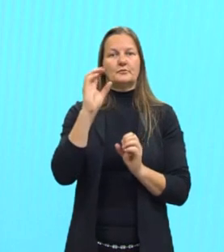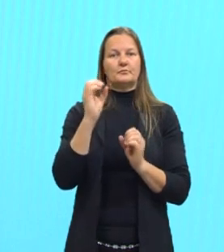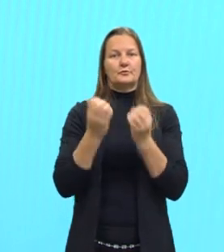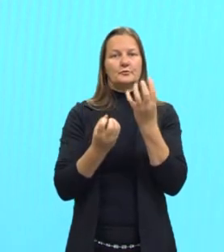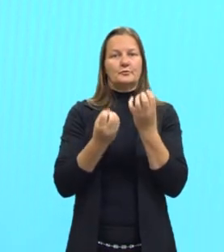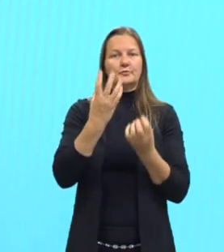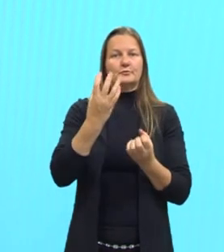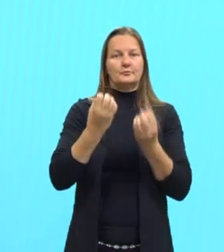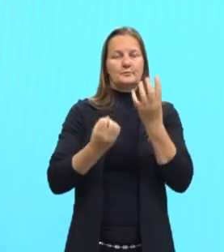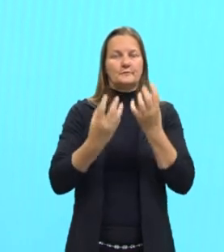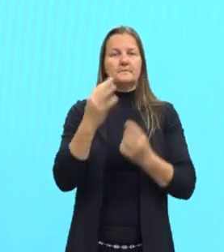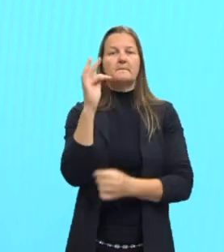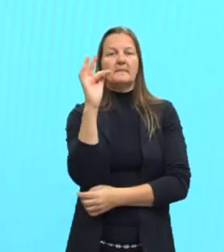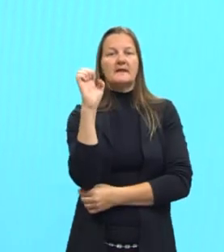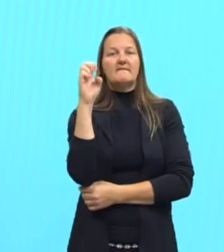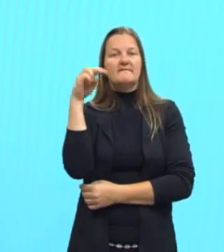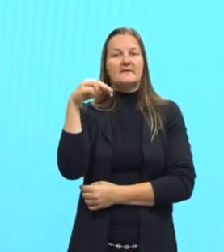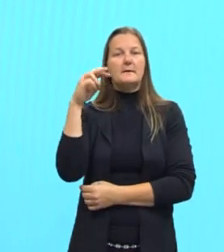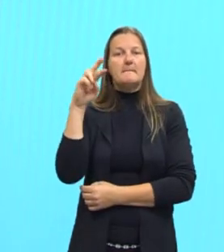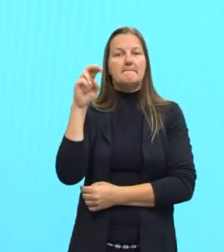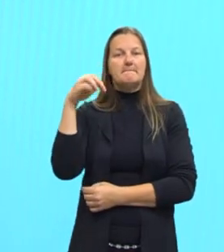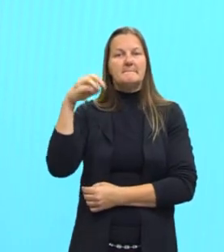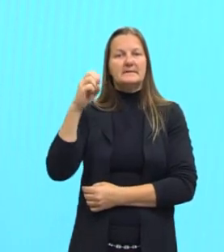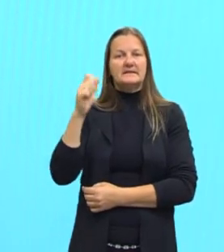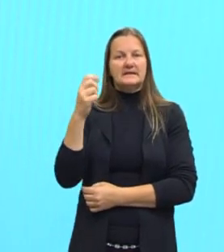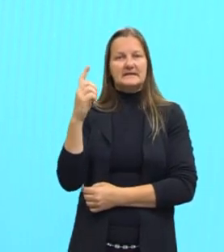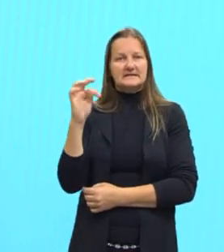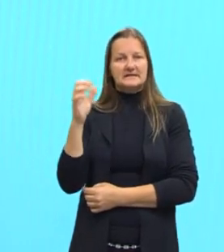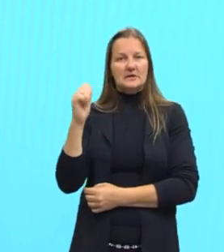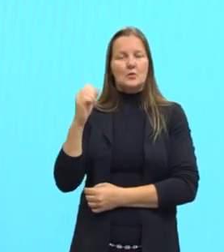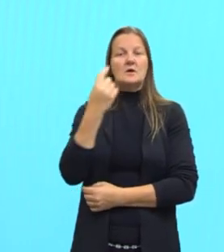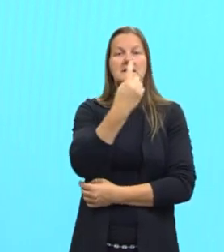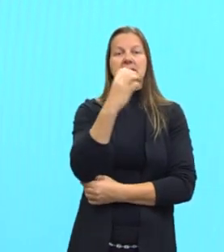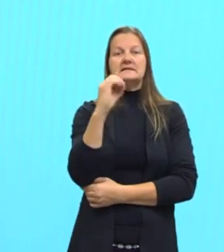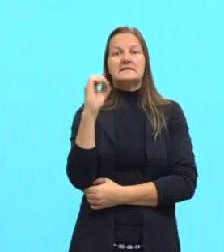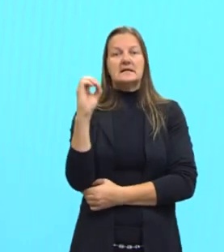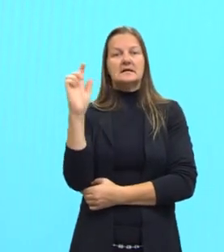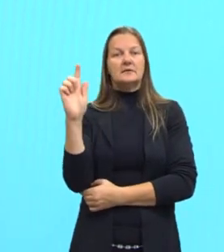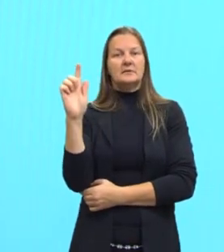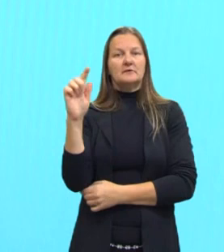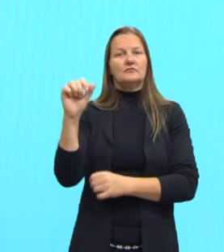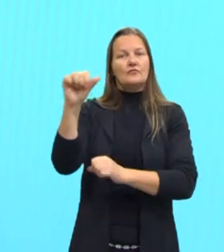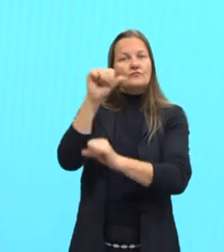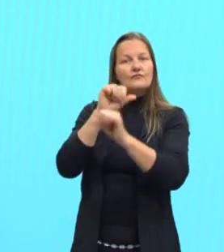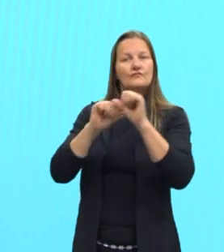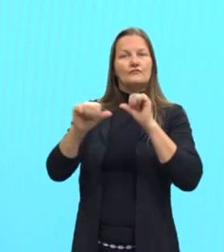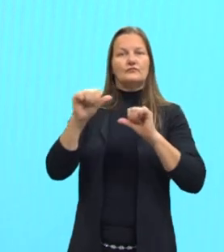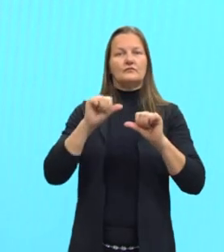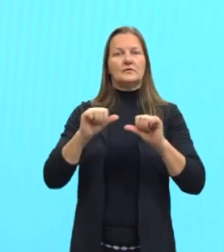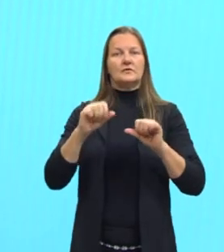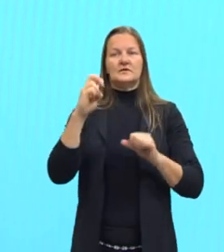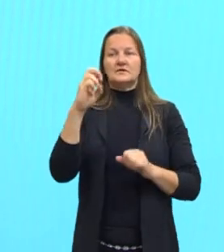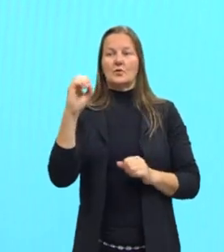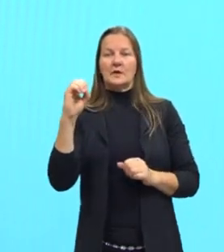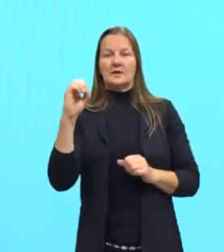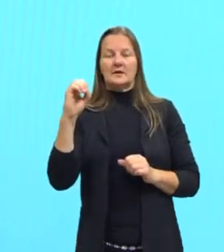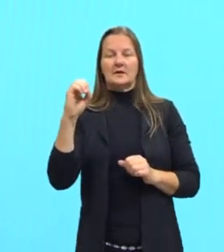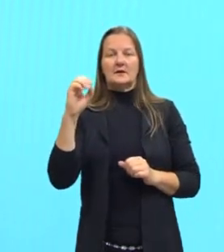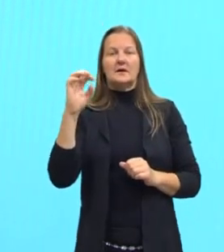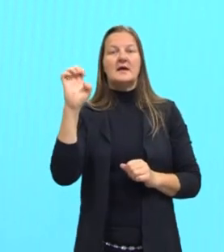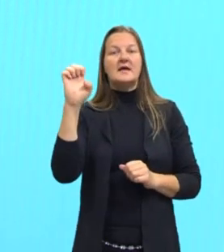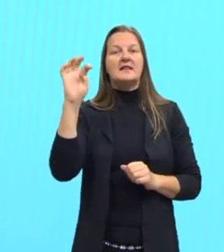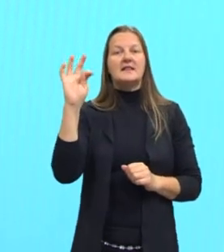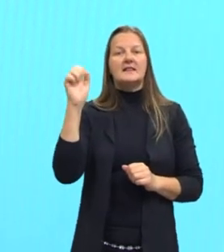descrita. Então, se eu tiver 100 gramas de glicose, eu formo 50 gramas de etanol. Isso é a